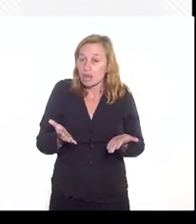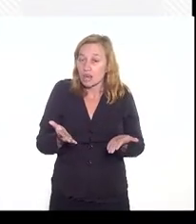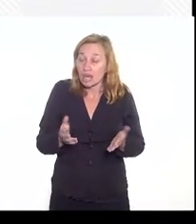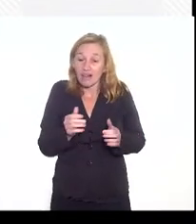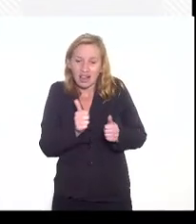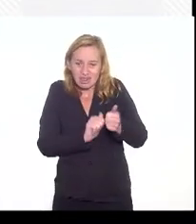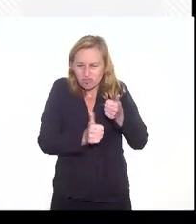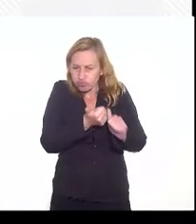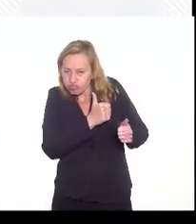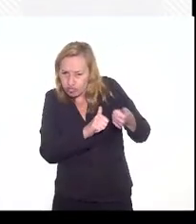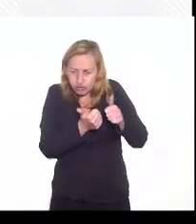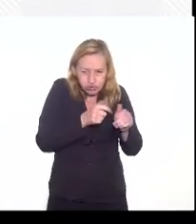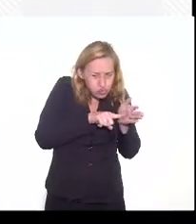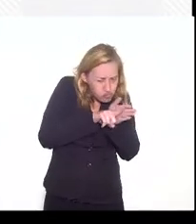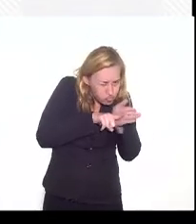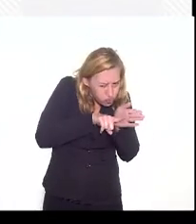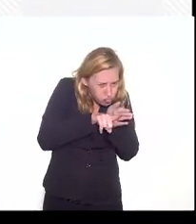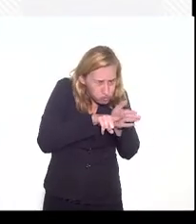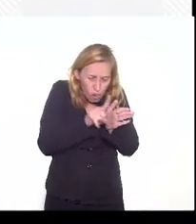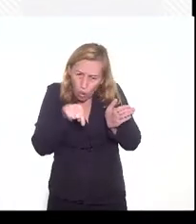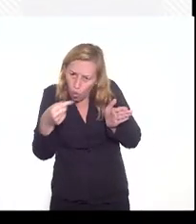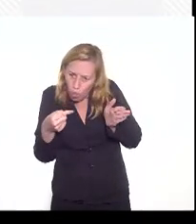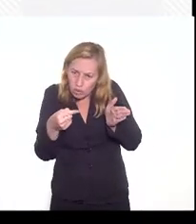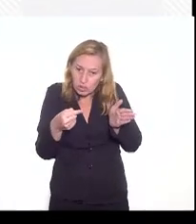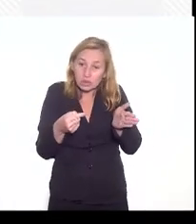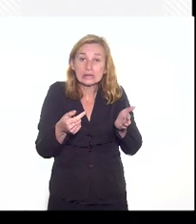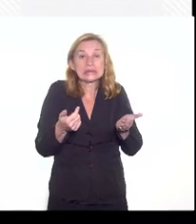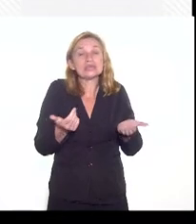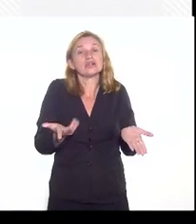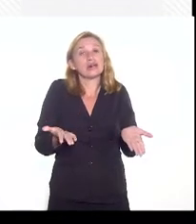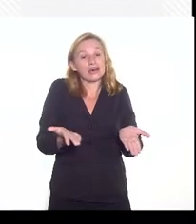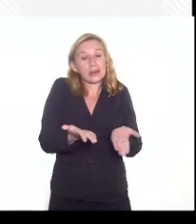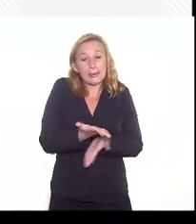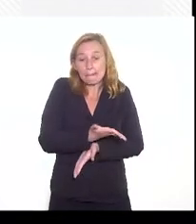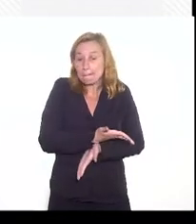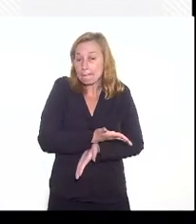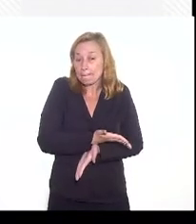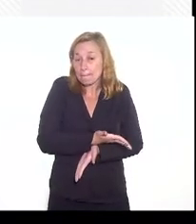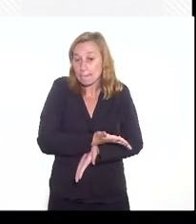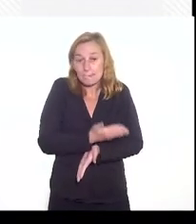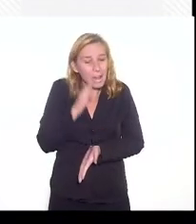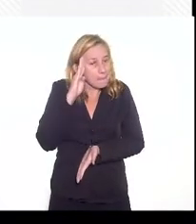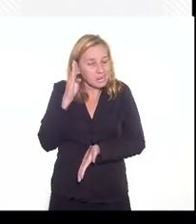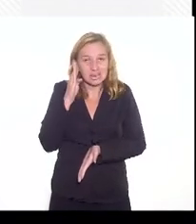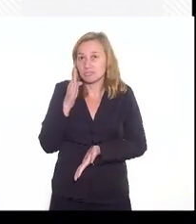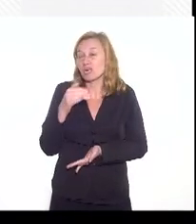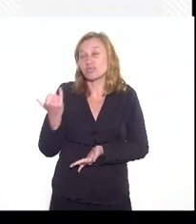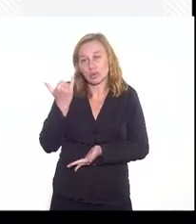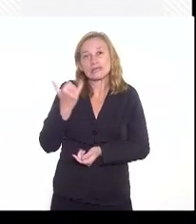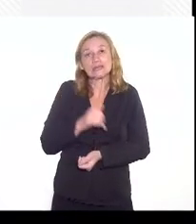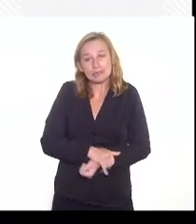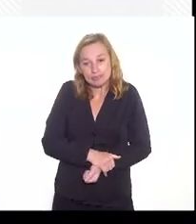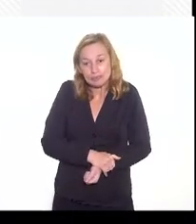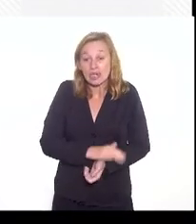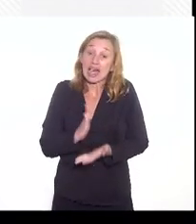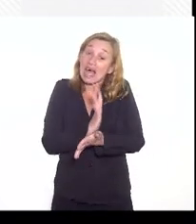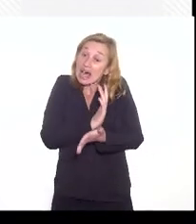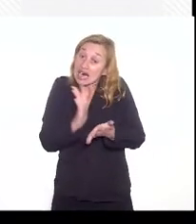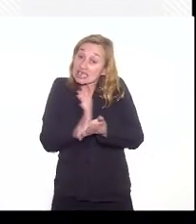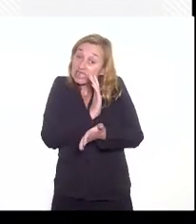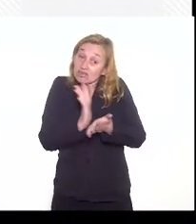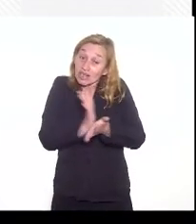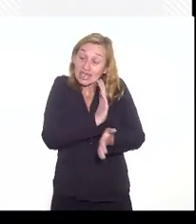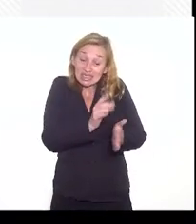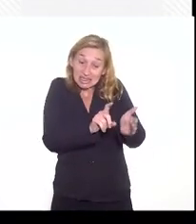análise de benefícios, entre outras coisas, ela é de fundamental importância. Então, muitas vezes, as